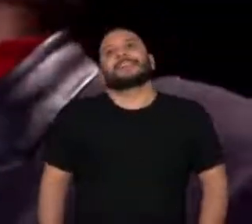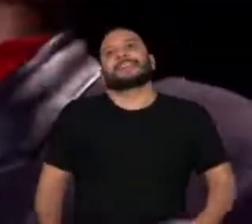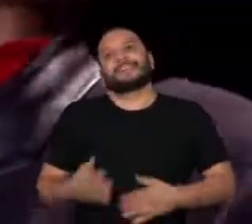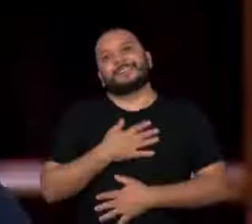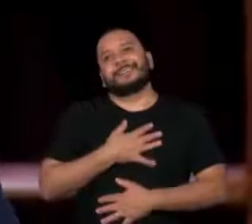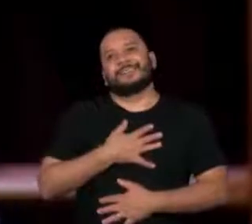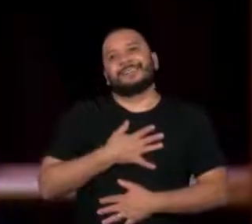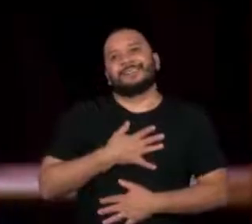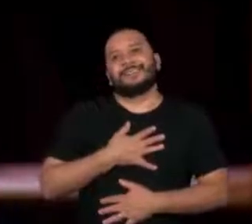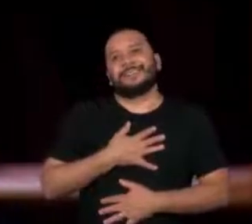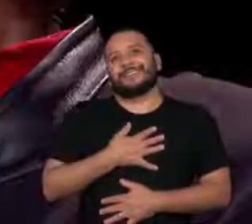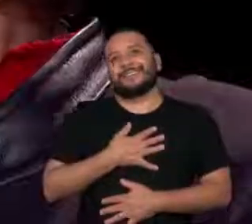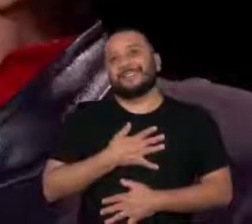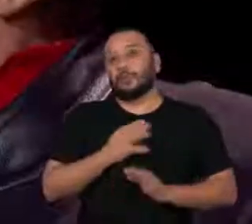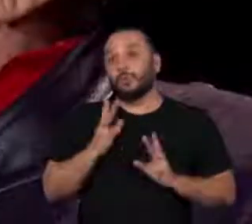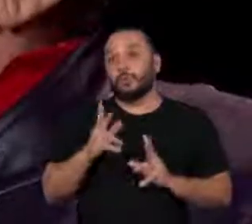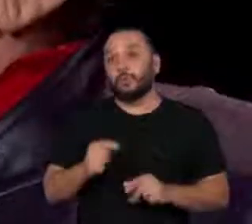Será que... Fazer o quê?